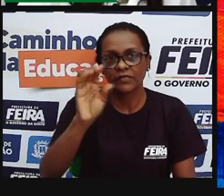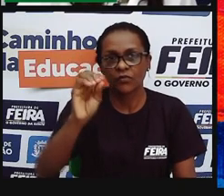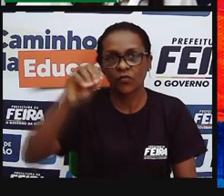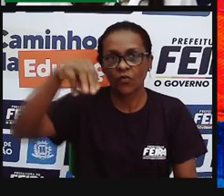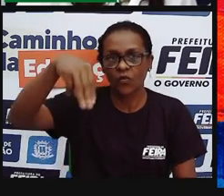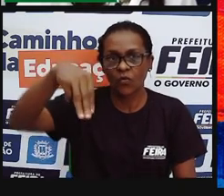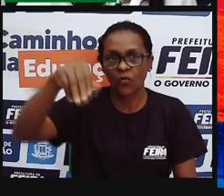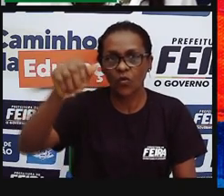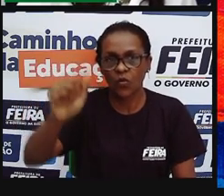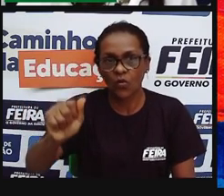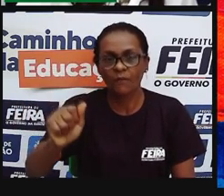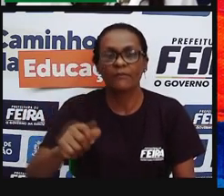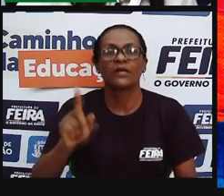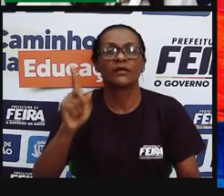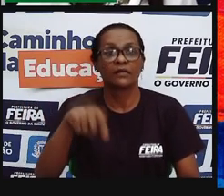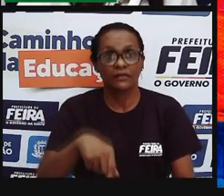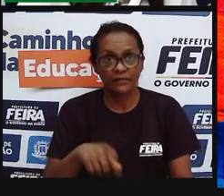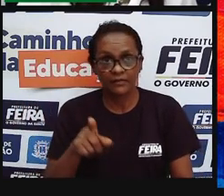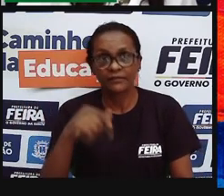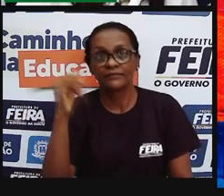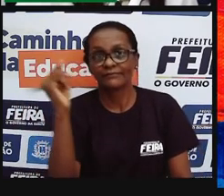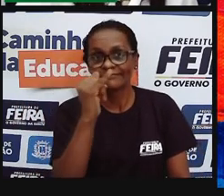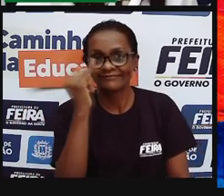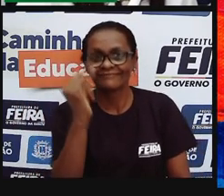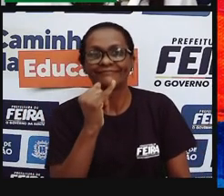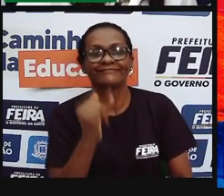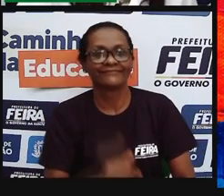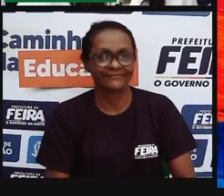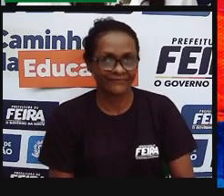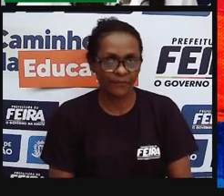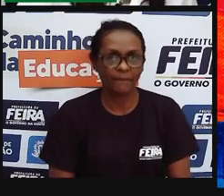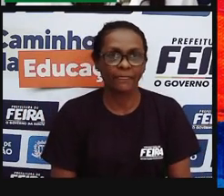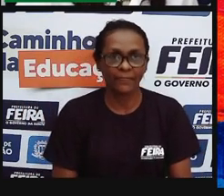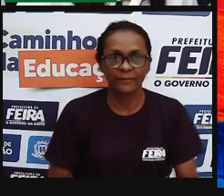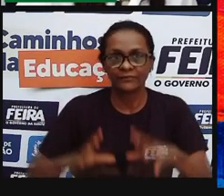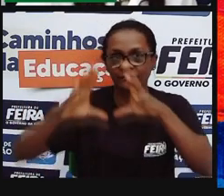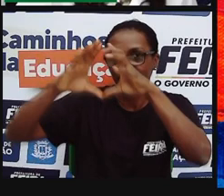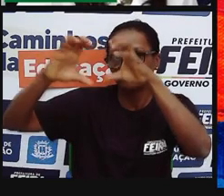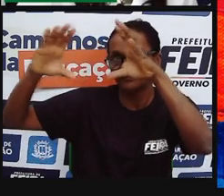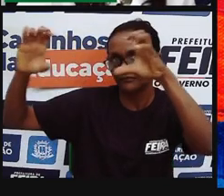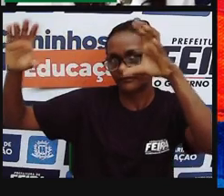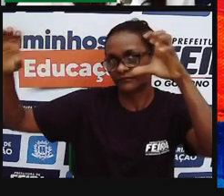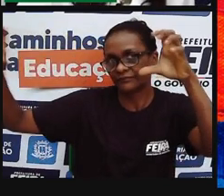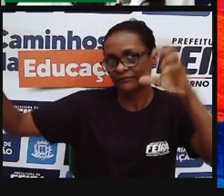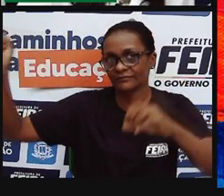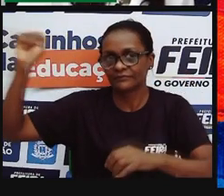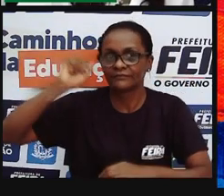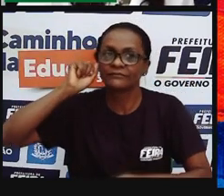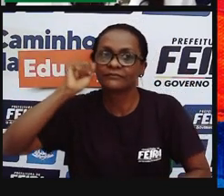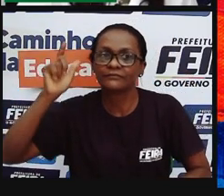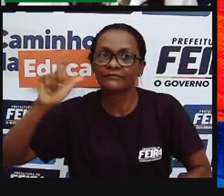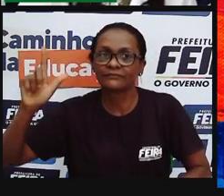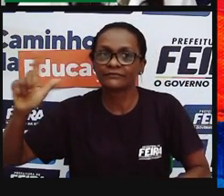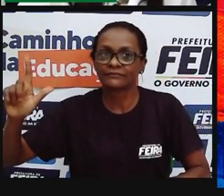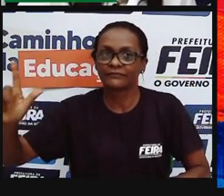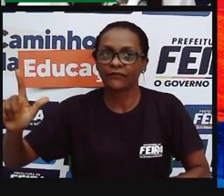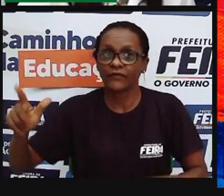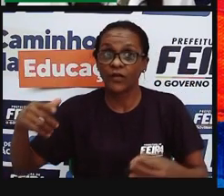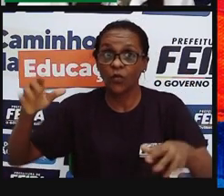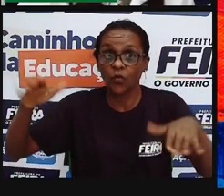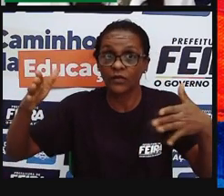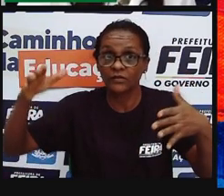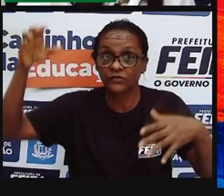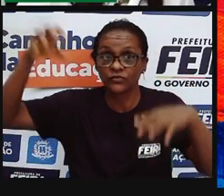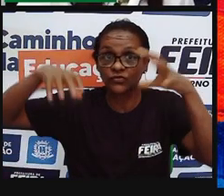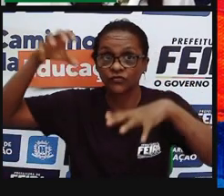Ginipapo, a mata, a mata seca, esse céu azul e essa mata seca que quando chove, rapidamente